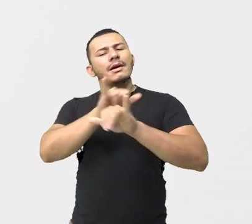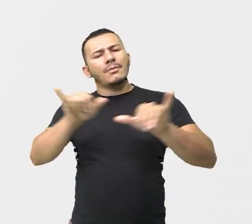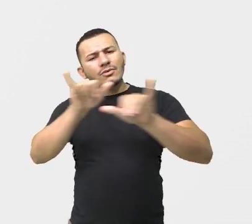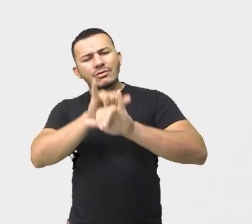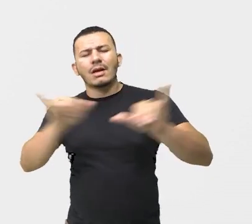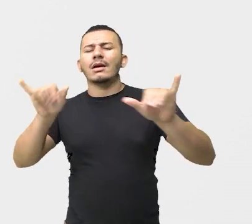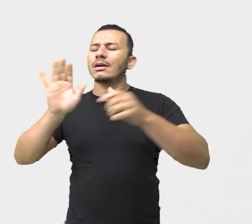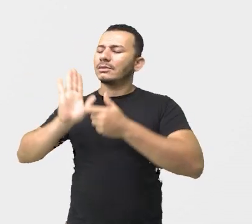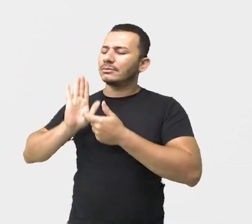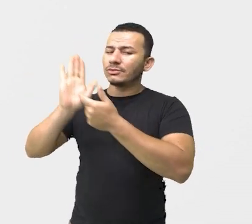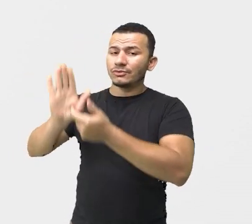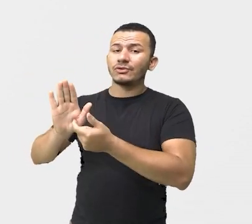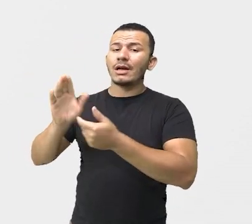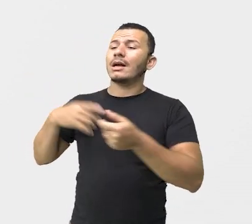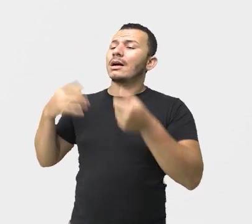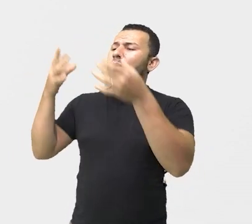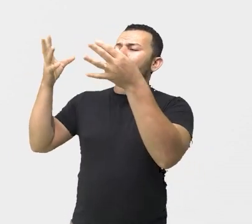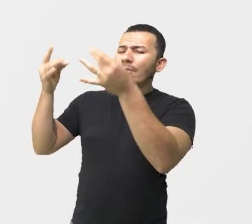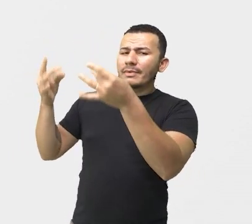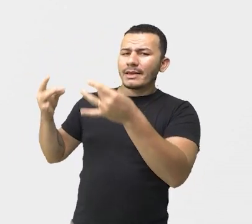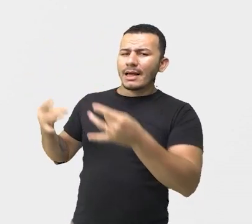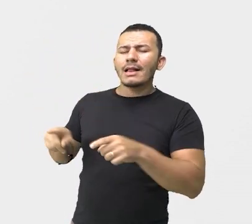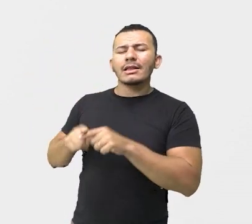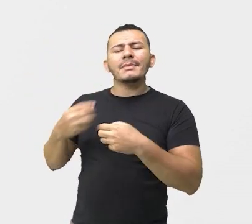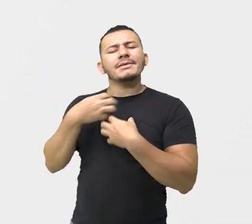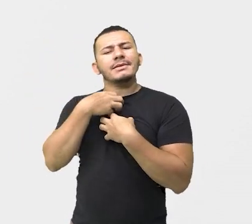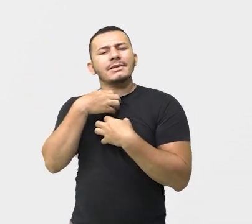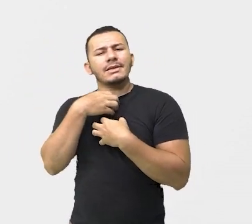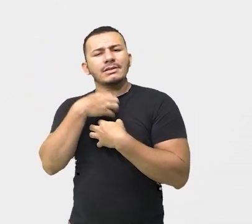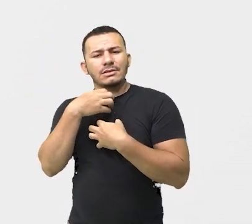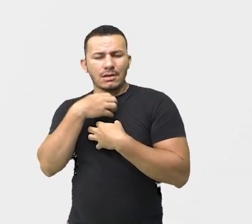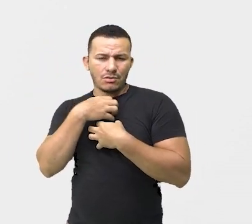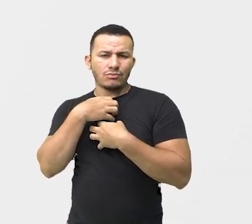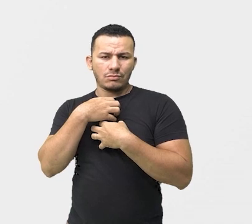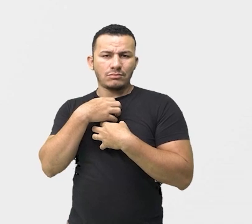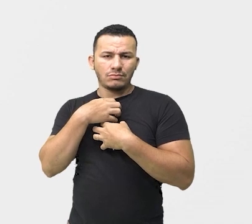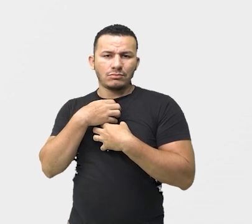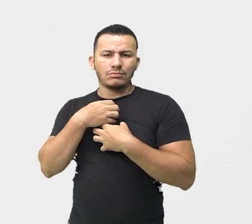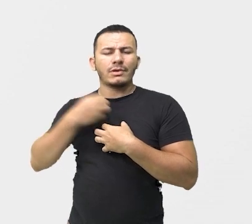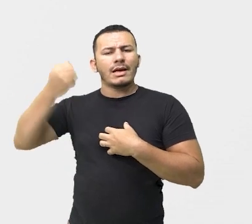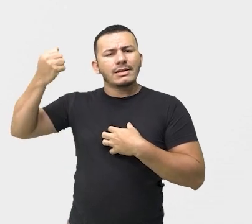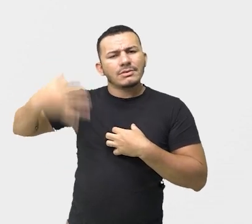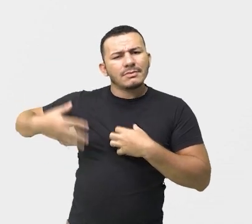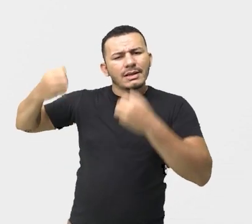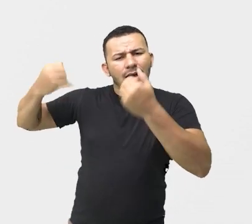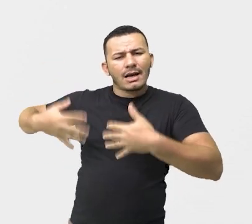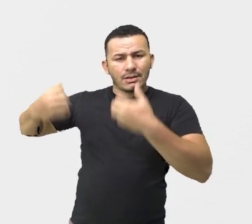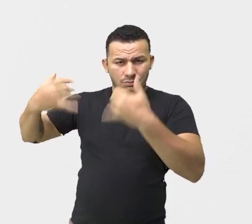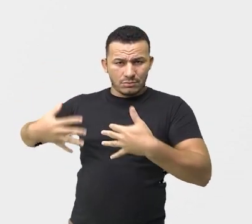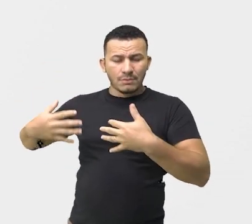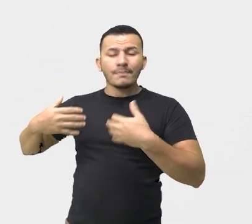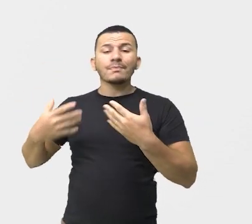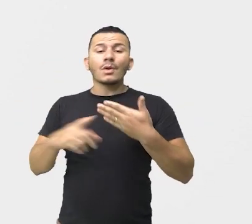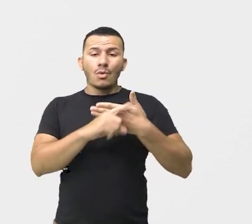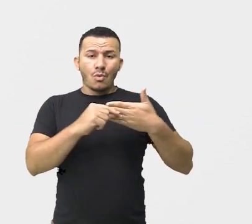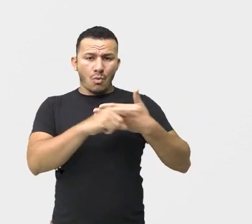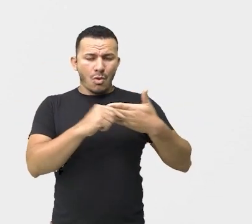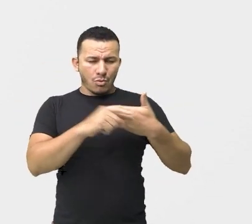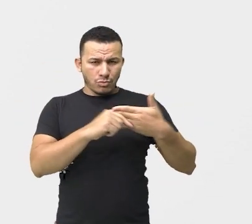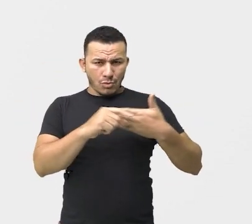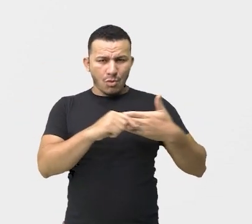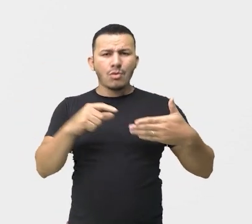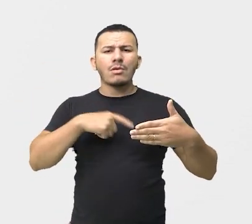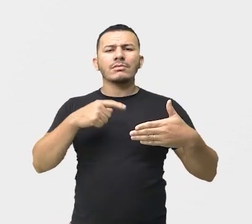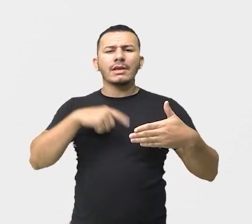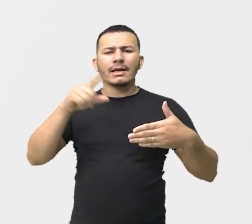observações e sensações do que é descrito. Em outras palavras, o autor capta